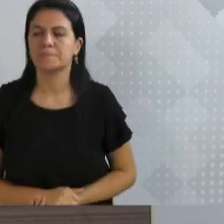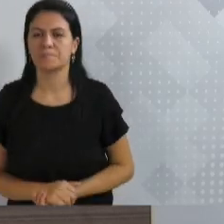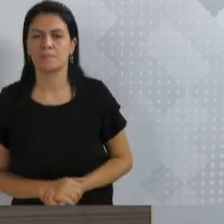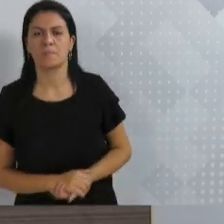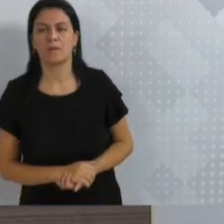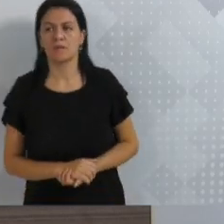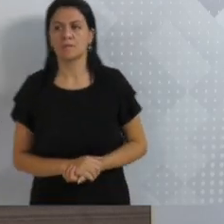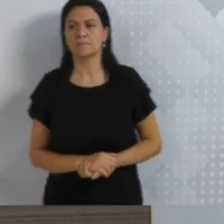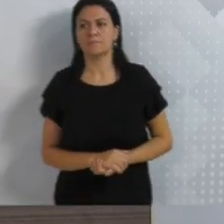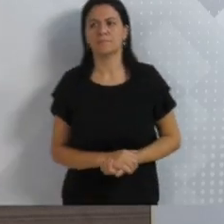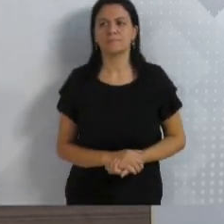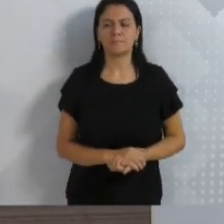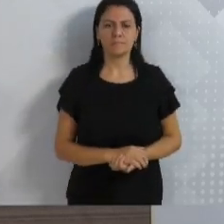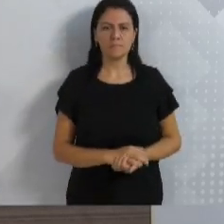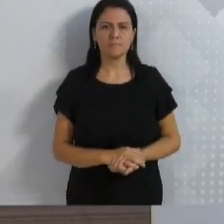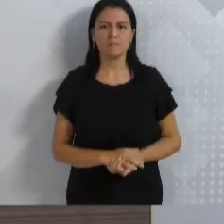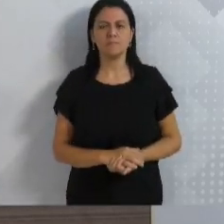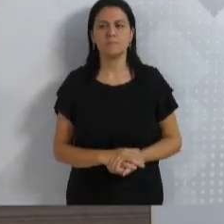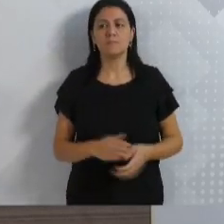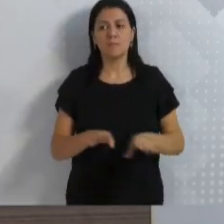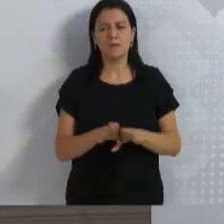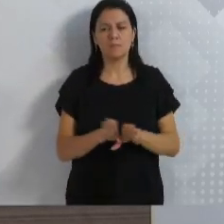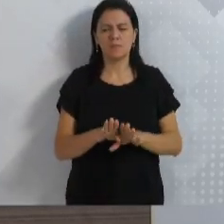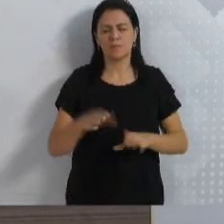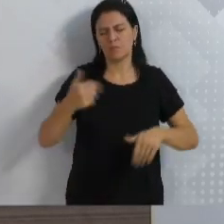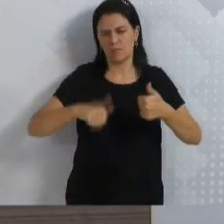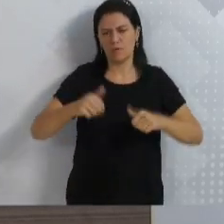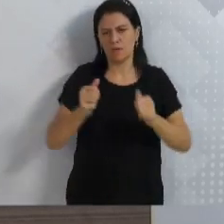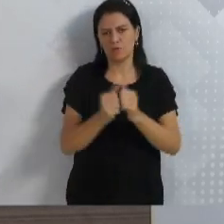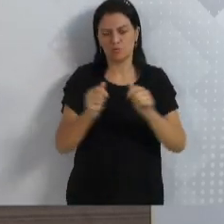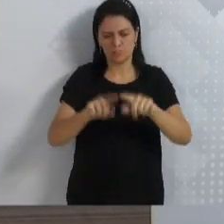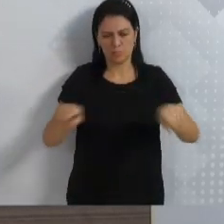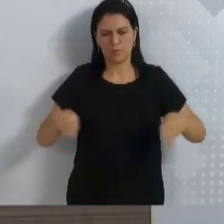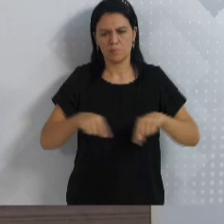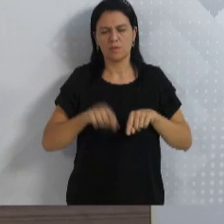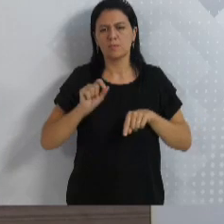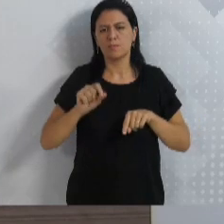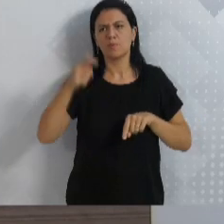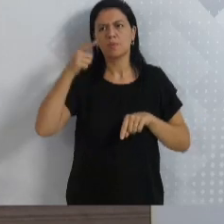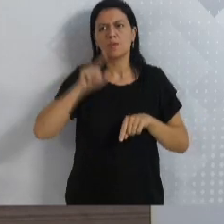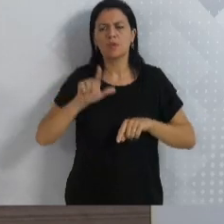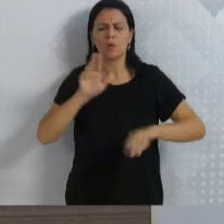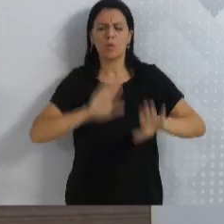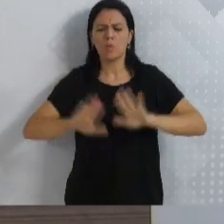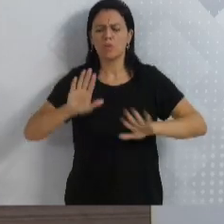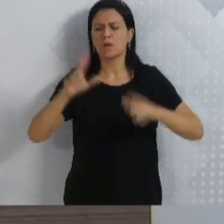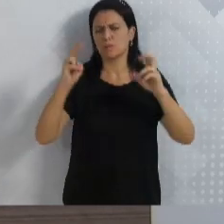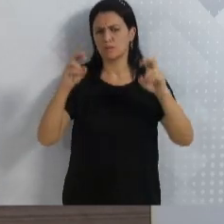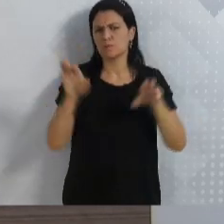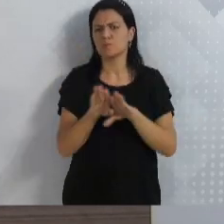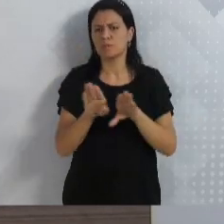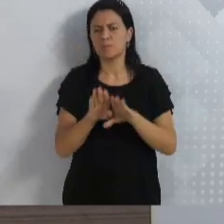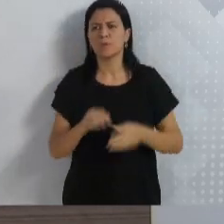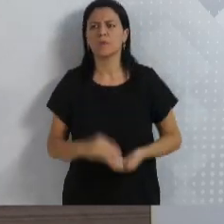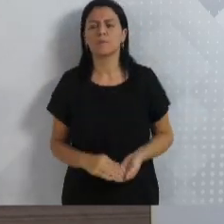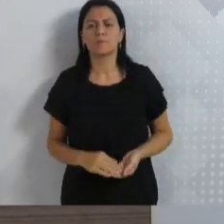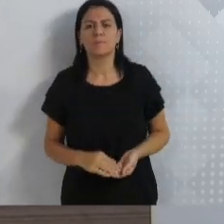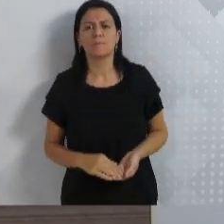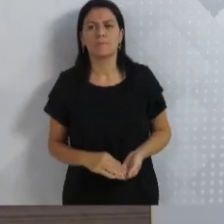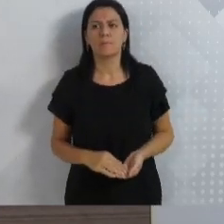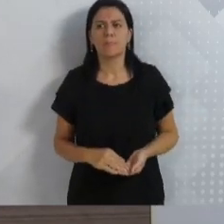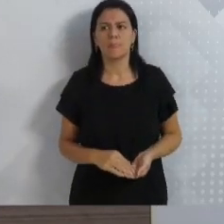que encaminhar isso, mas eu vou ver com o pessoal do gabinete para realmente cuidar desse assunto também. Sobre a